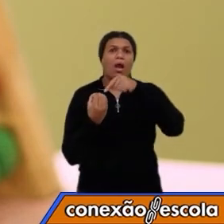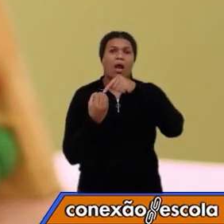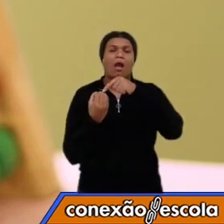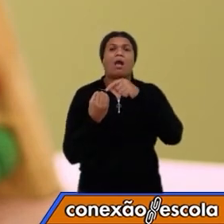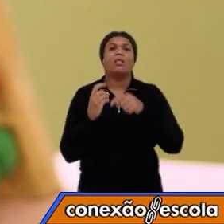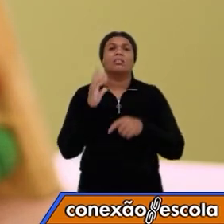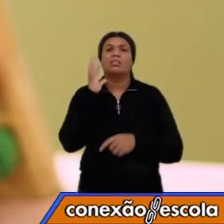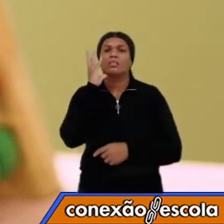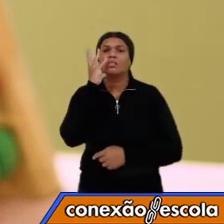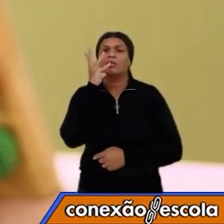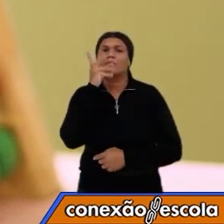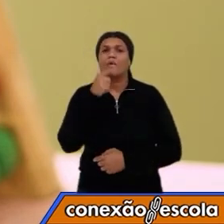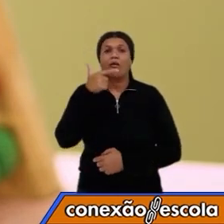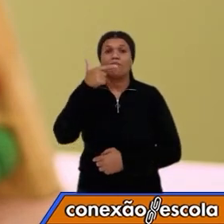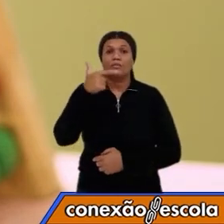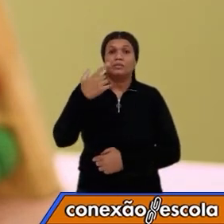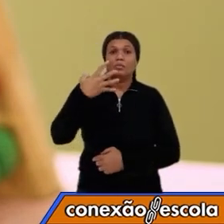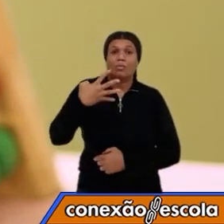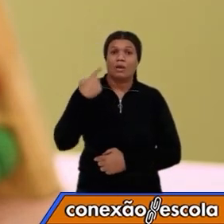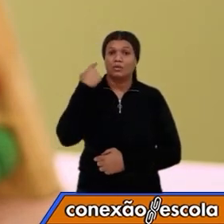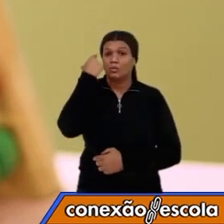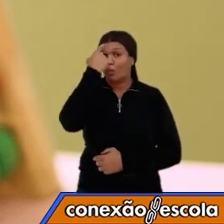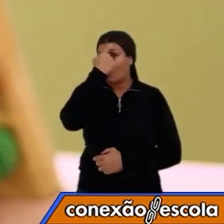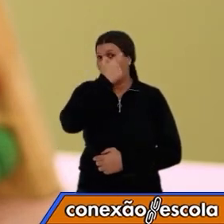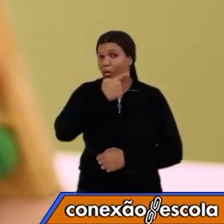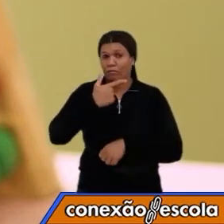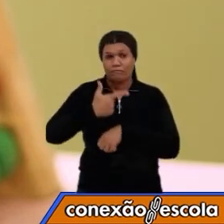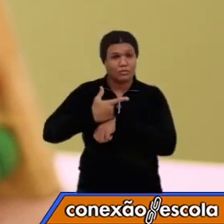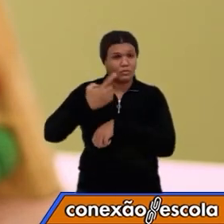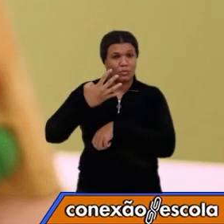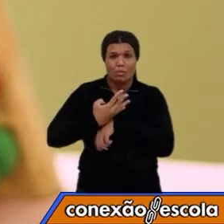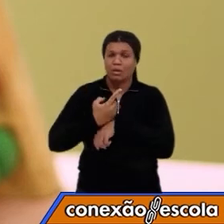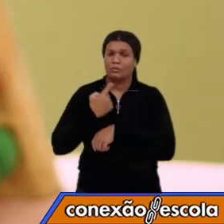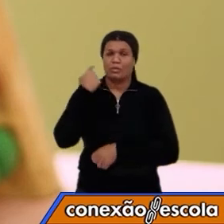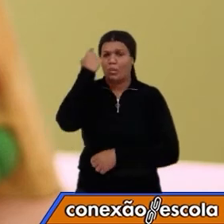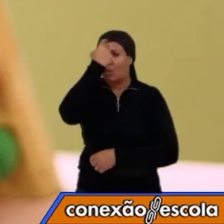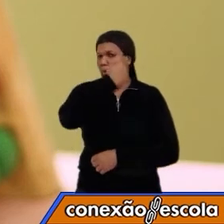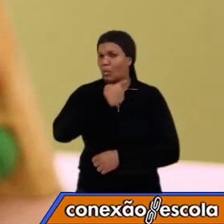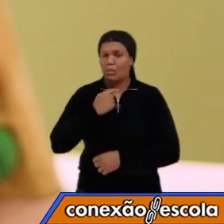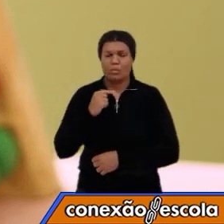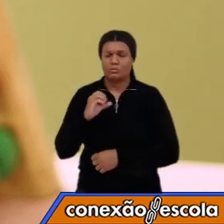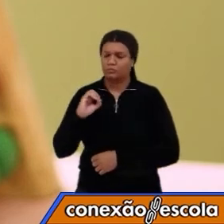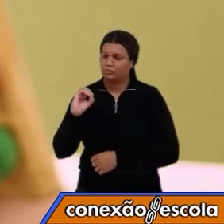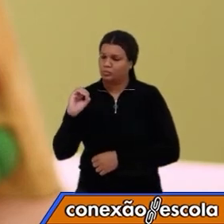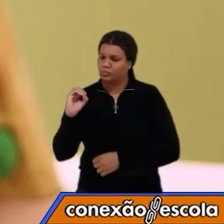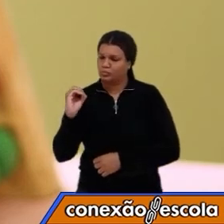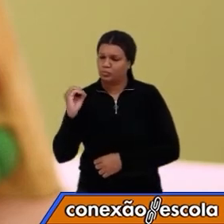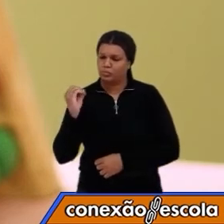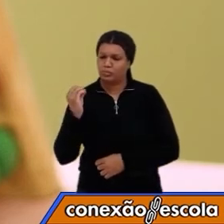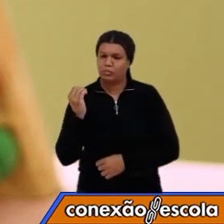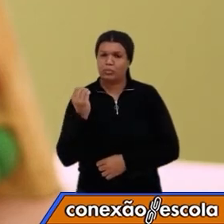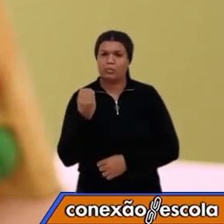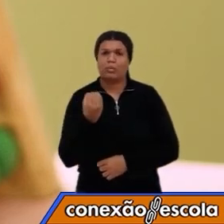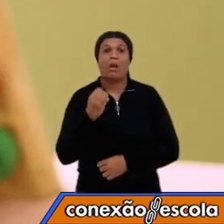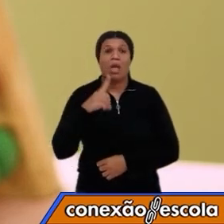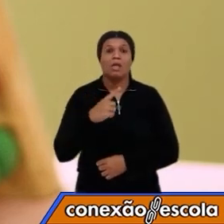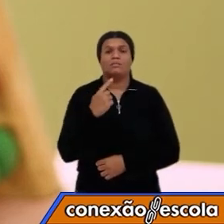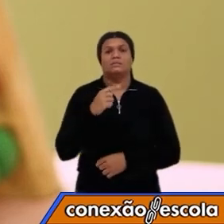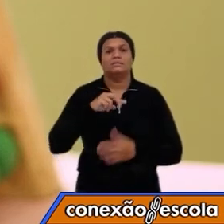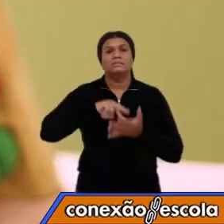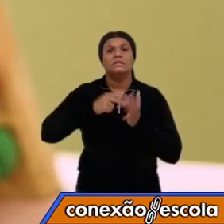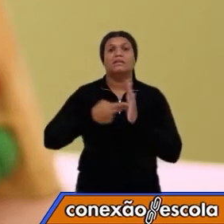24 horas para se completar. Então, ele promove o dia.